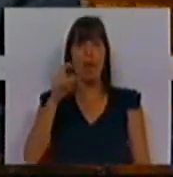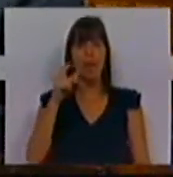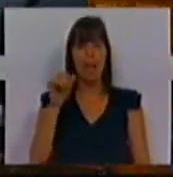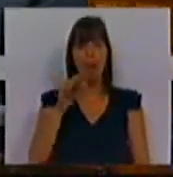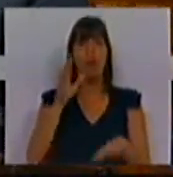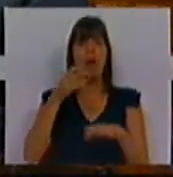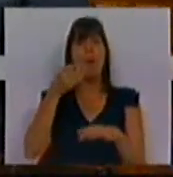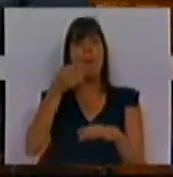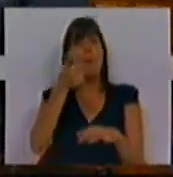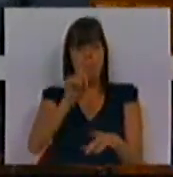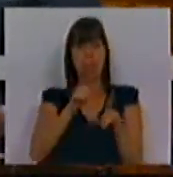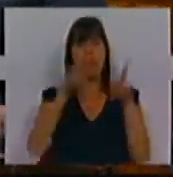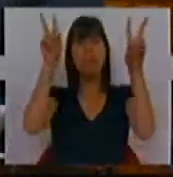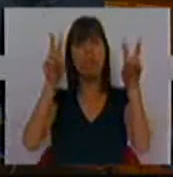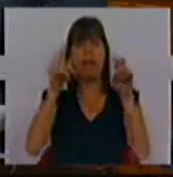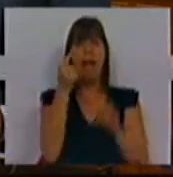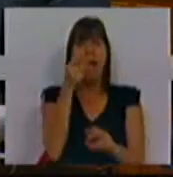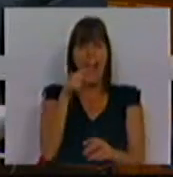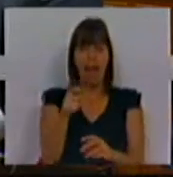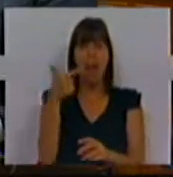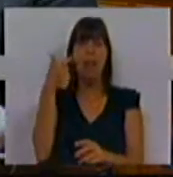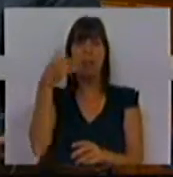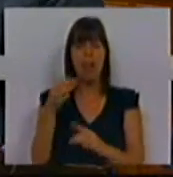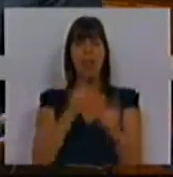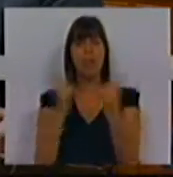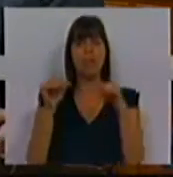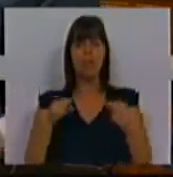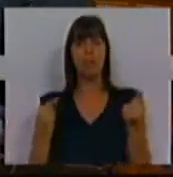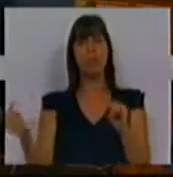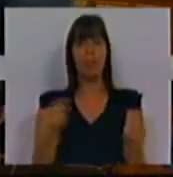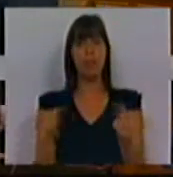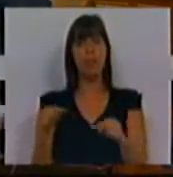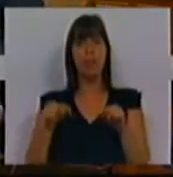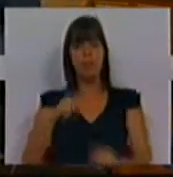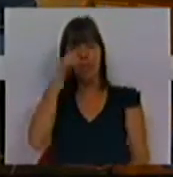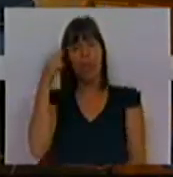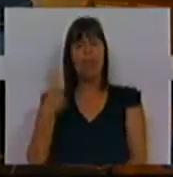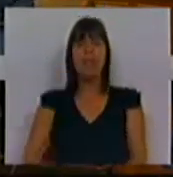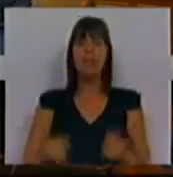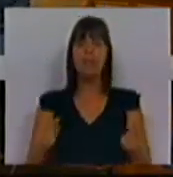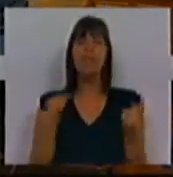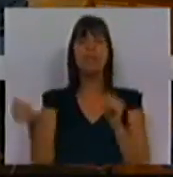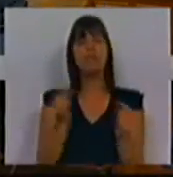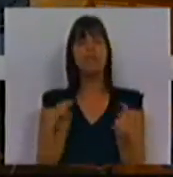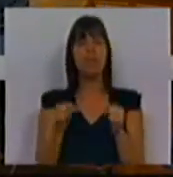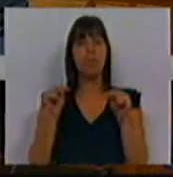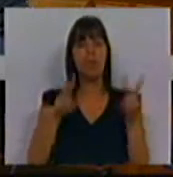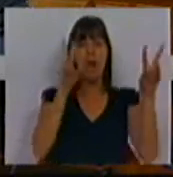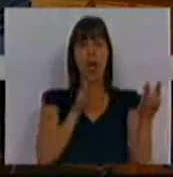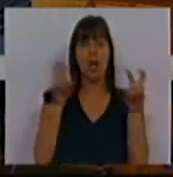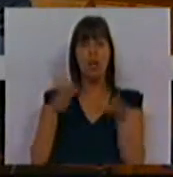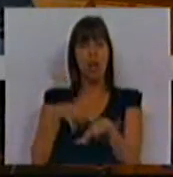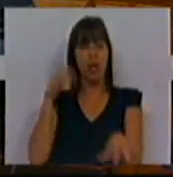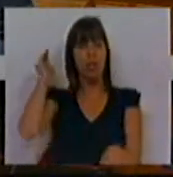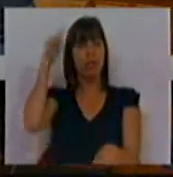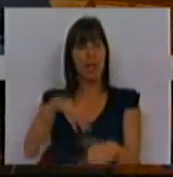estes temas da TAP, da ANA, dos transportes aqui a debate. Tem sido difícil debater estes assuntos na